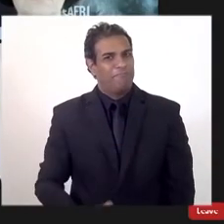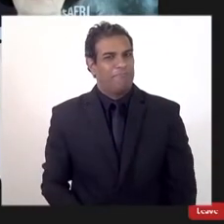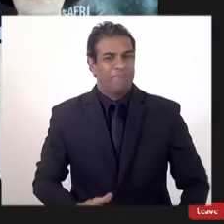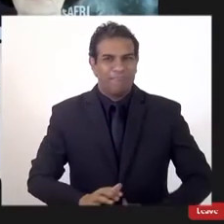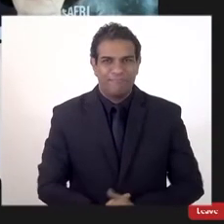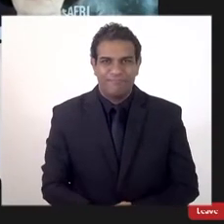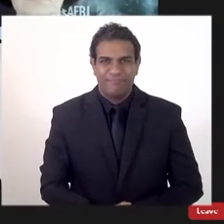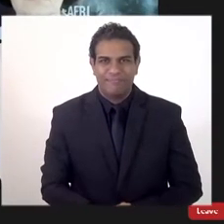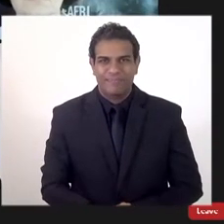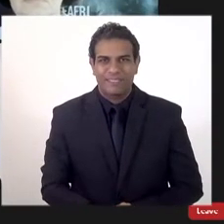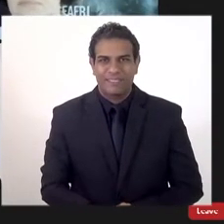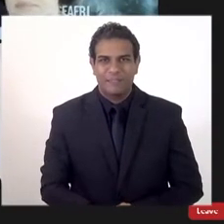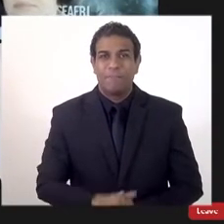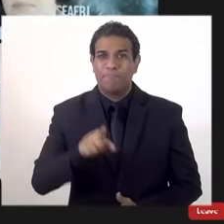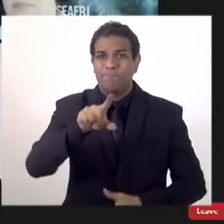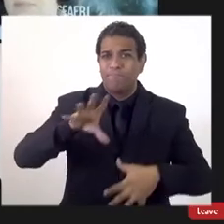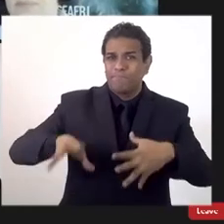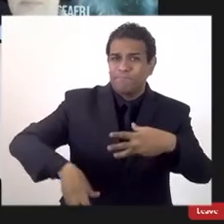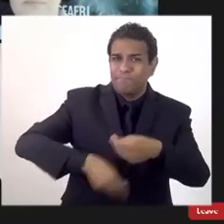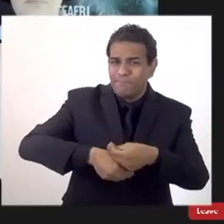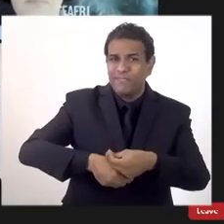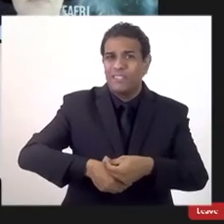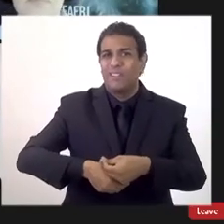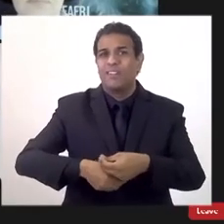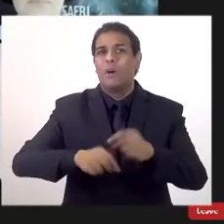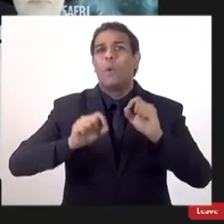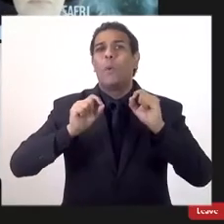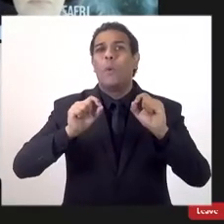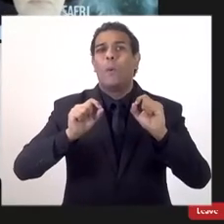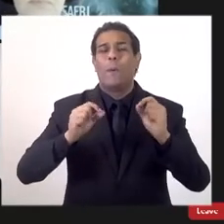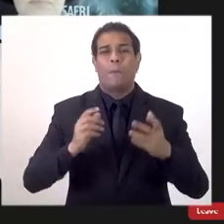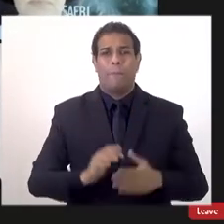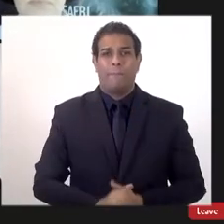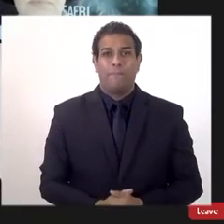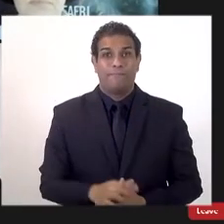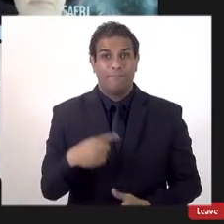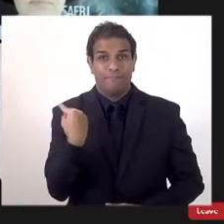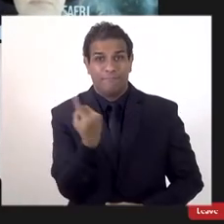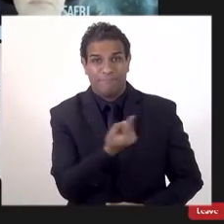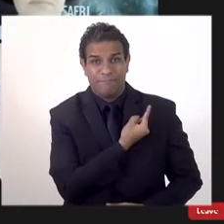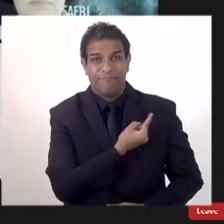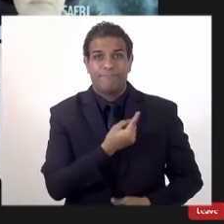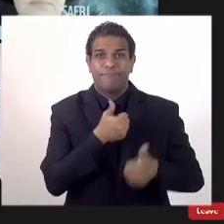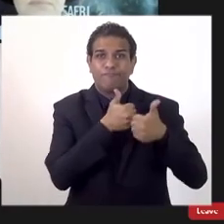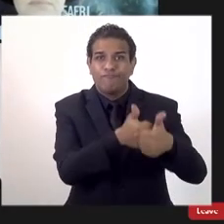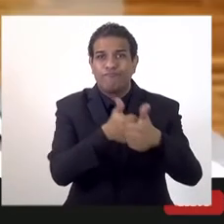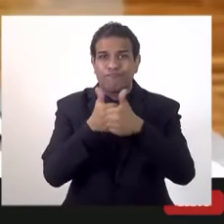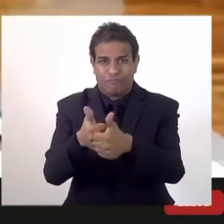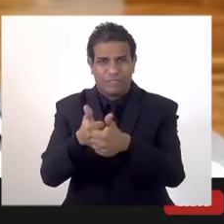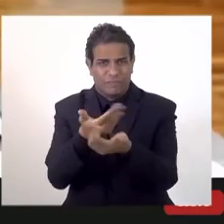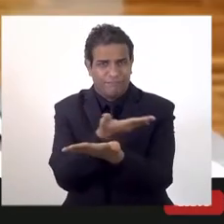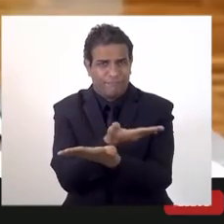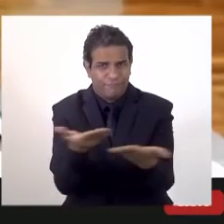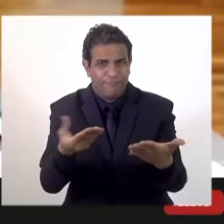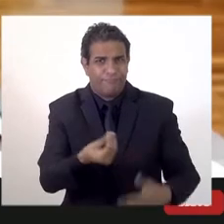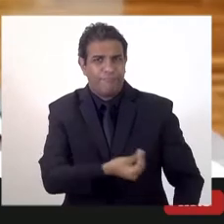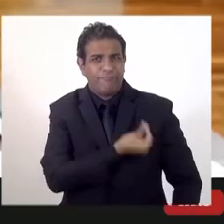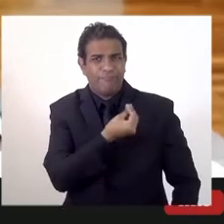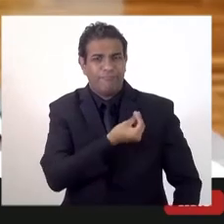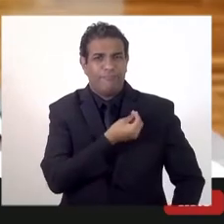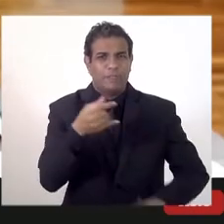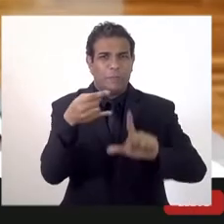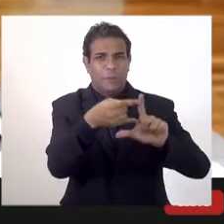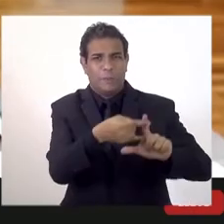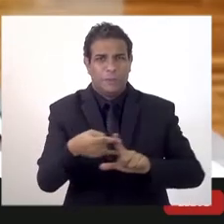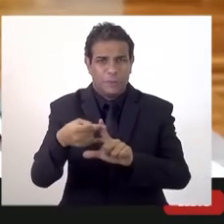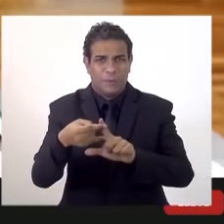Então, só para dar um dado, Mauro, não sei se eu já falei, aqui a gente acompanha para você e para todos os presentes a arrecadação